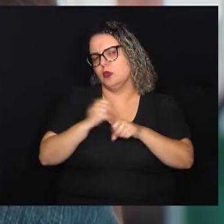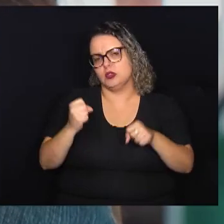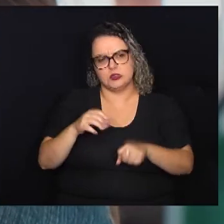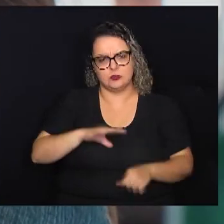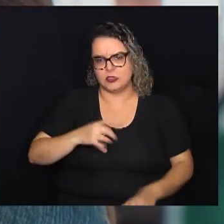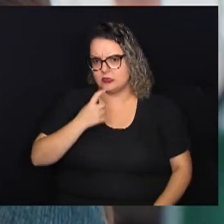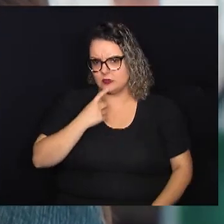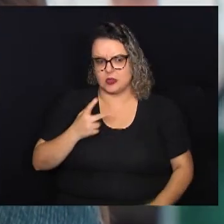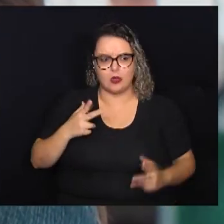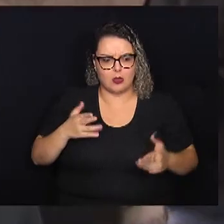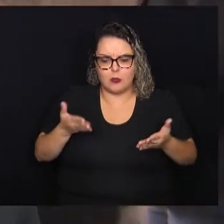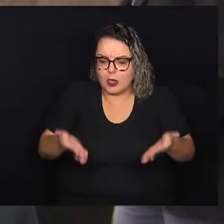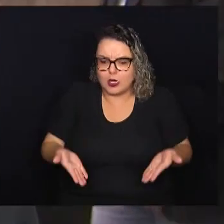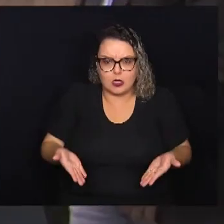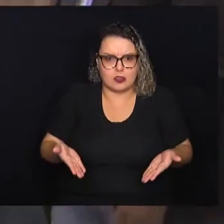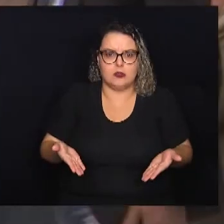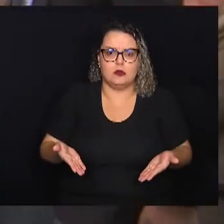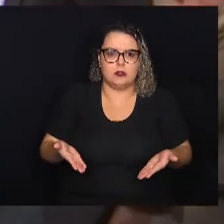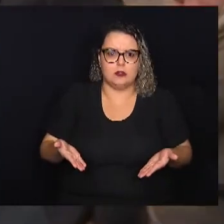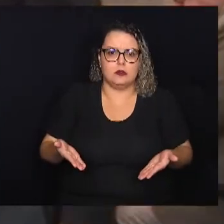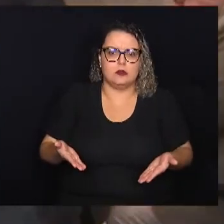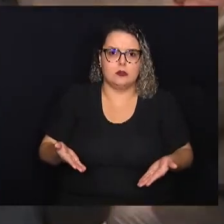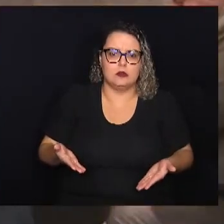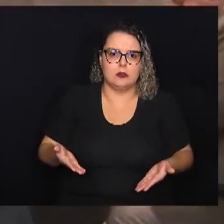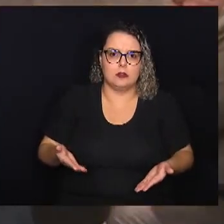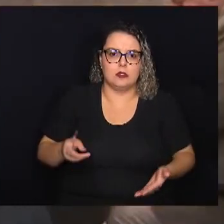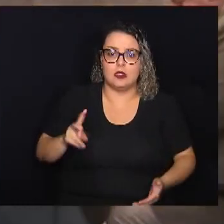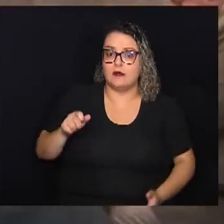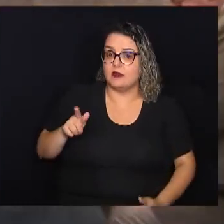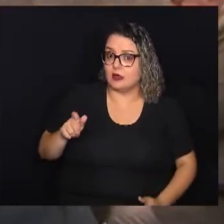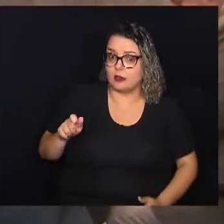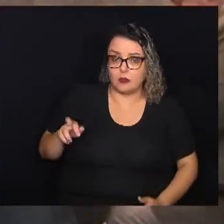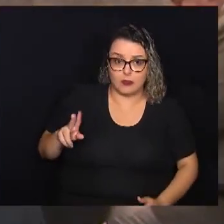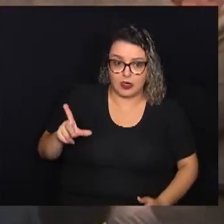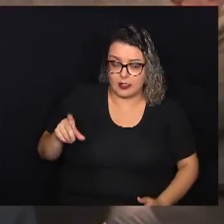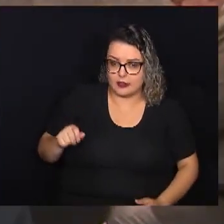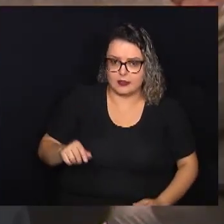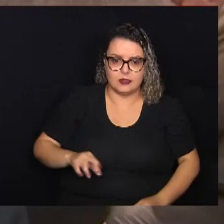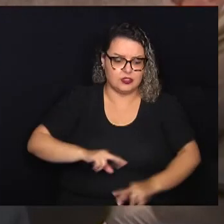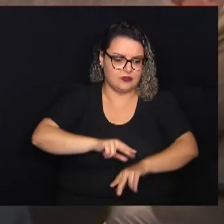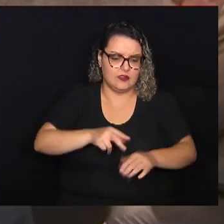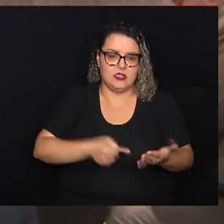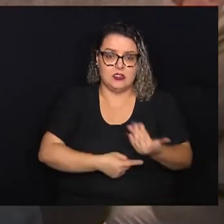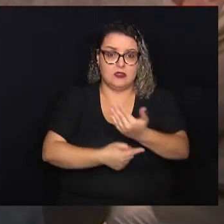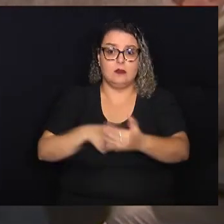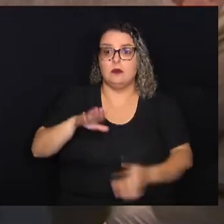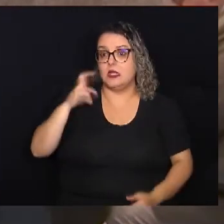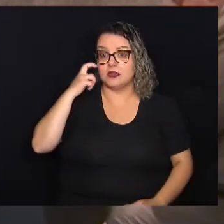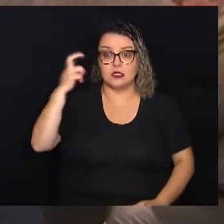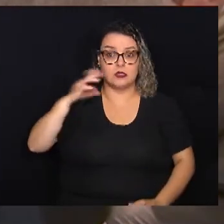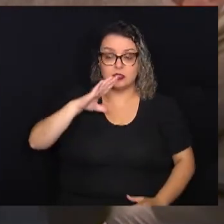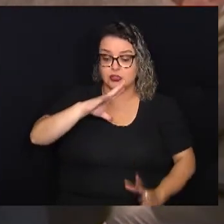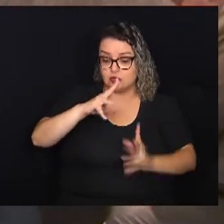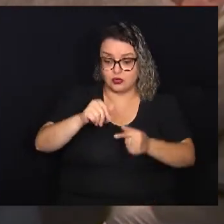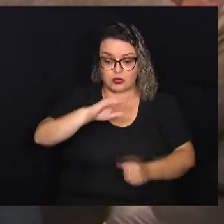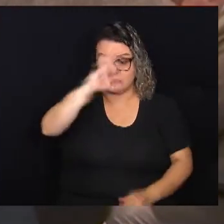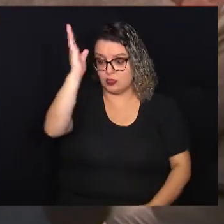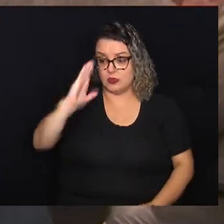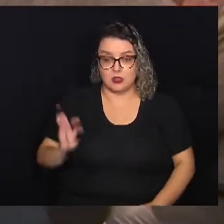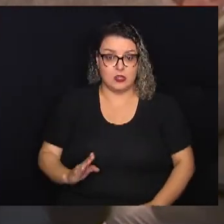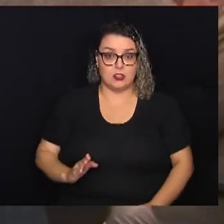uma cidade desse porte, na vanguarda da tecnologia, entre as mais inteligentes do Brasil, não tem essa